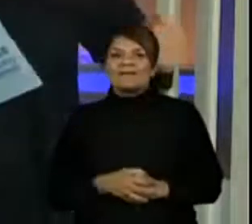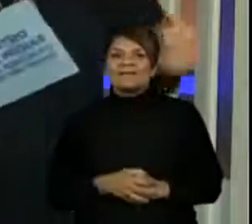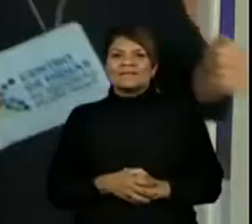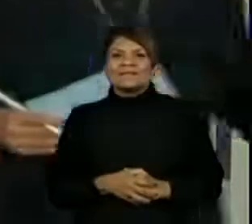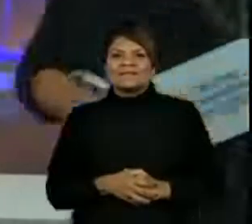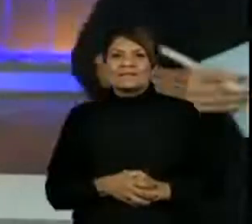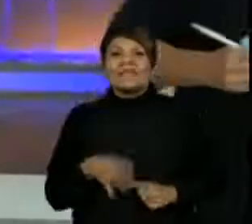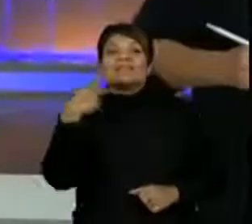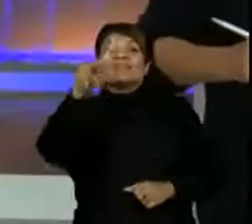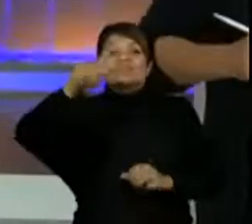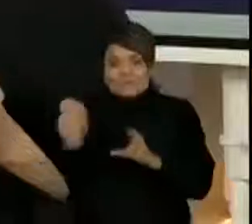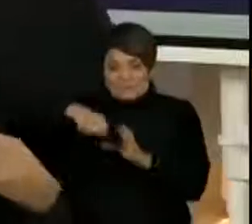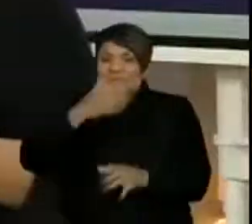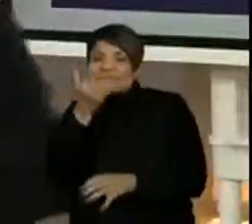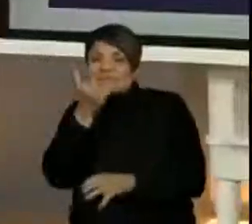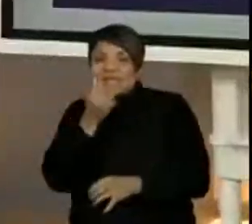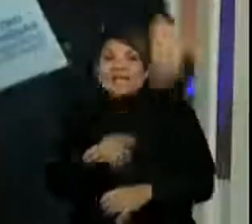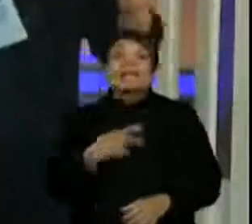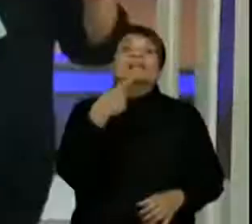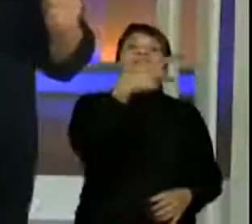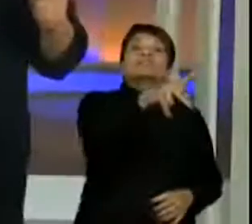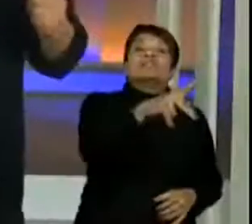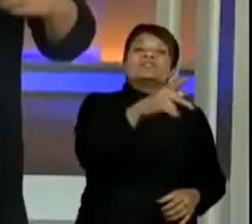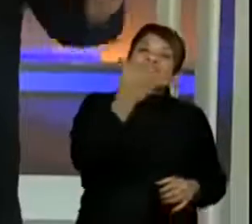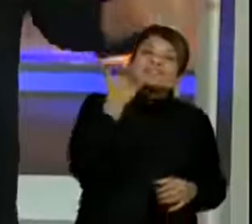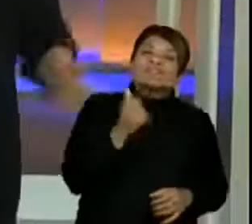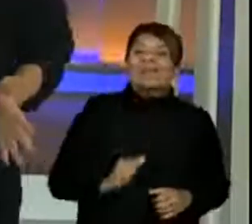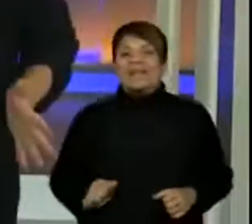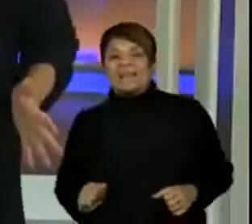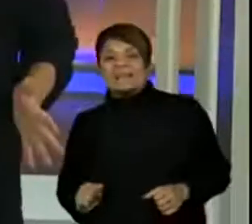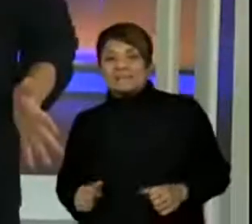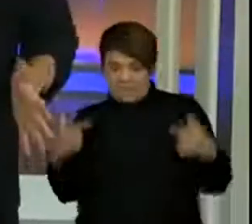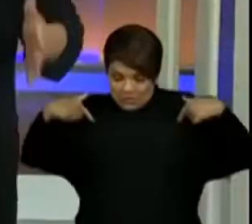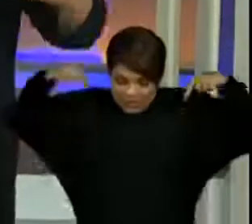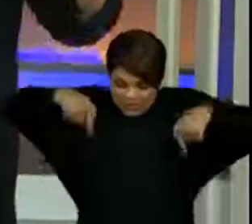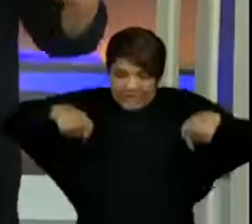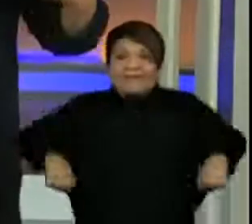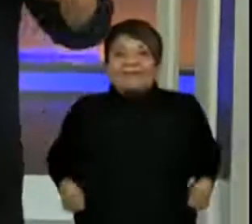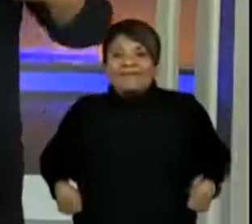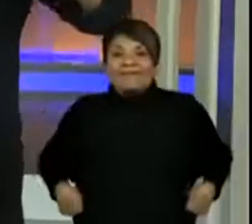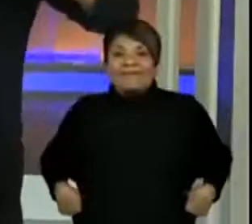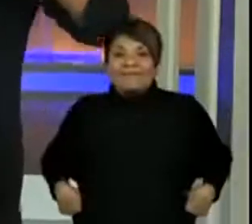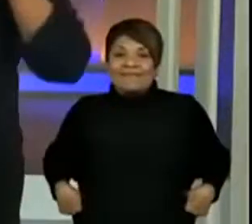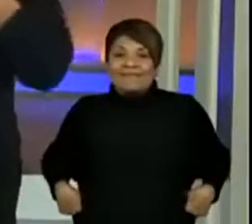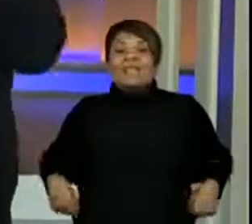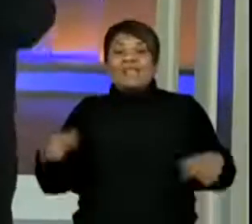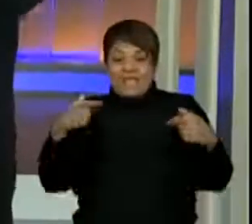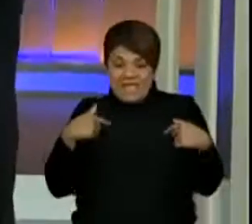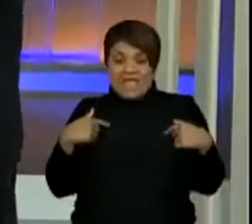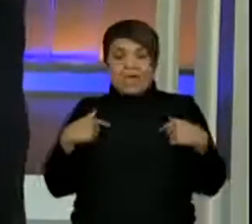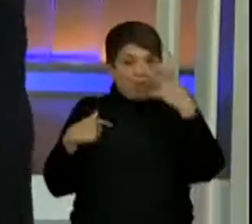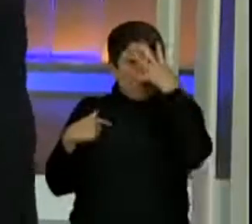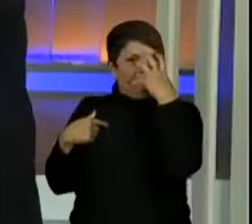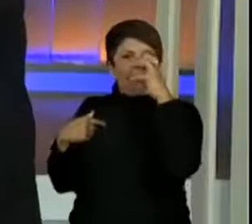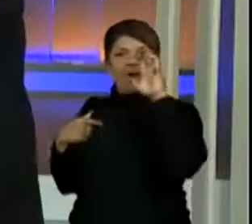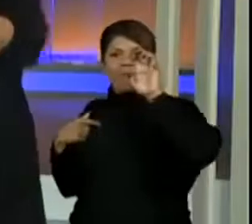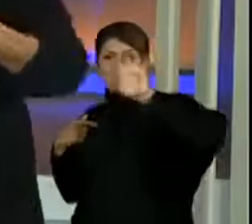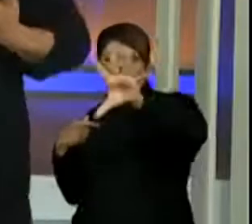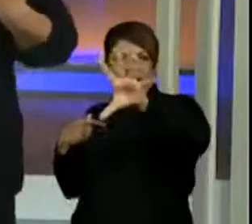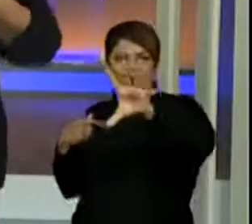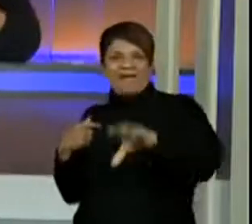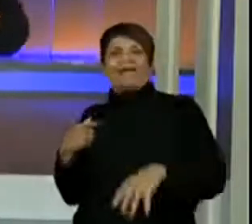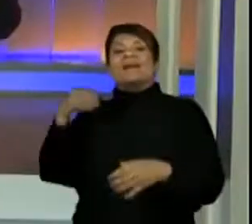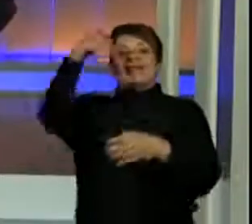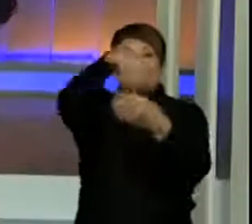na sua cozinha, no seu celular. Eu estou aqui. Eu estou chegando na sua casa